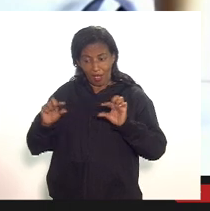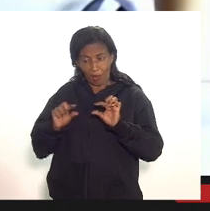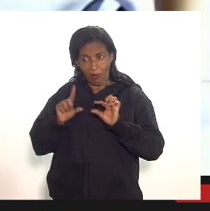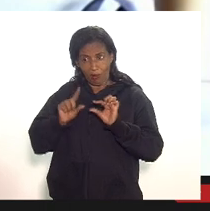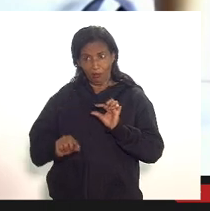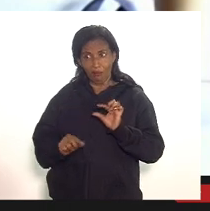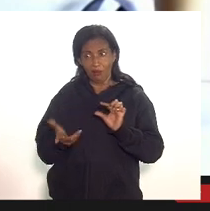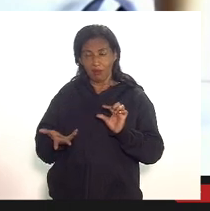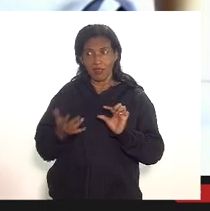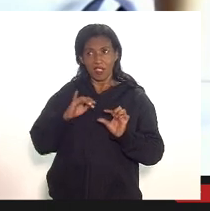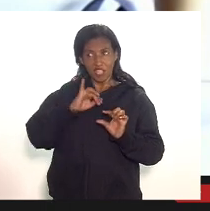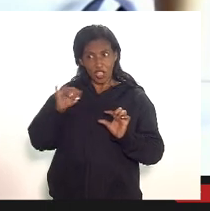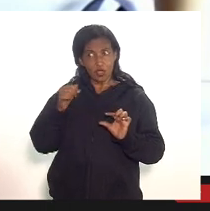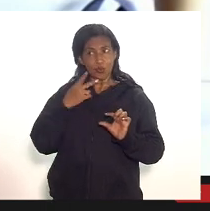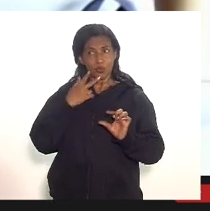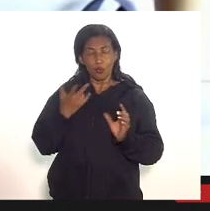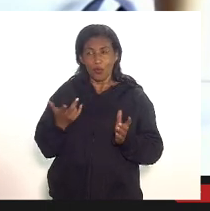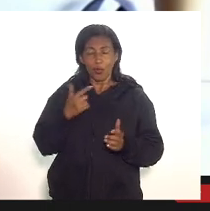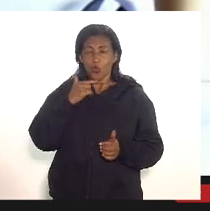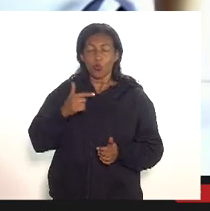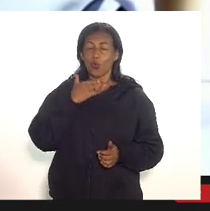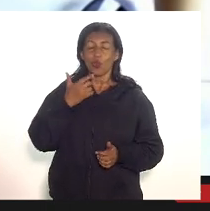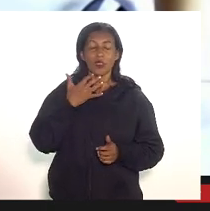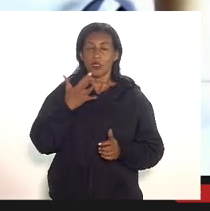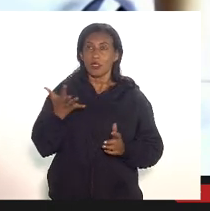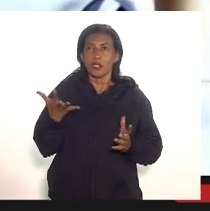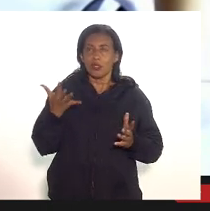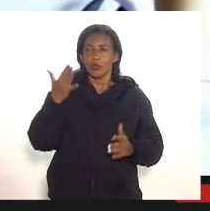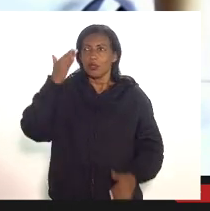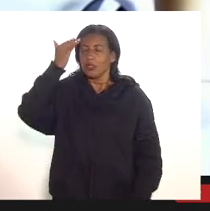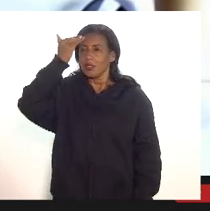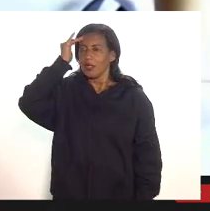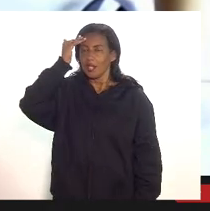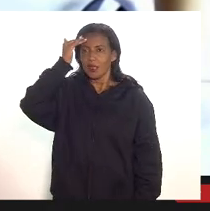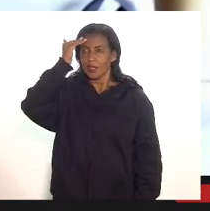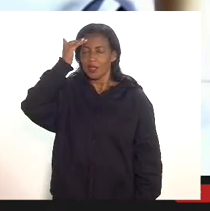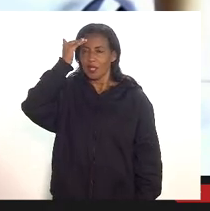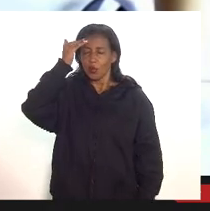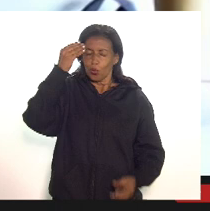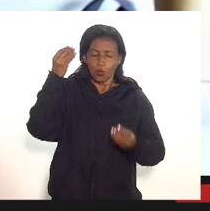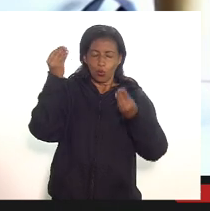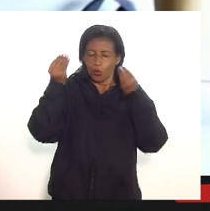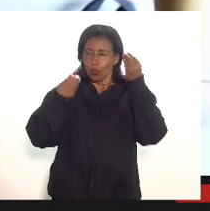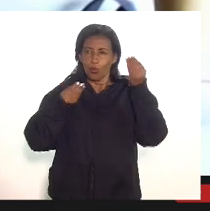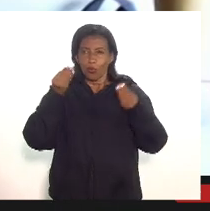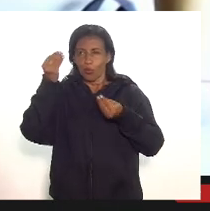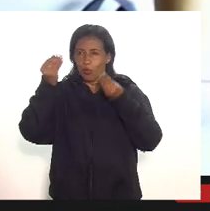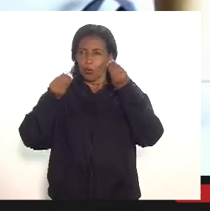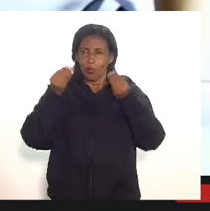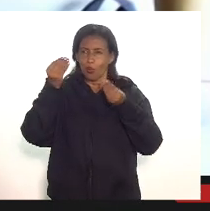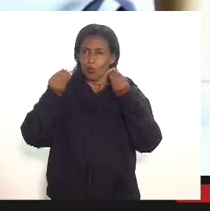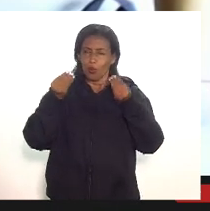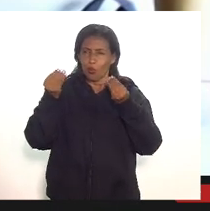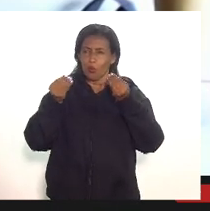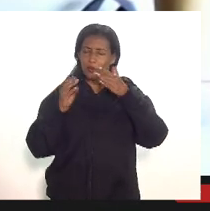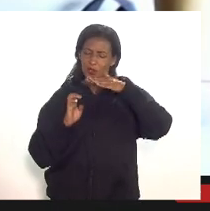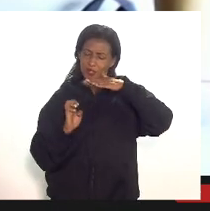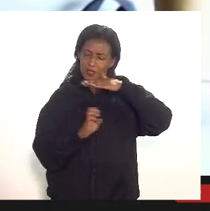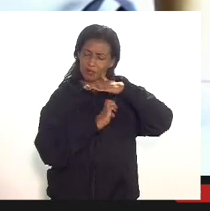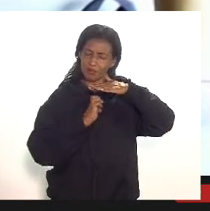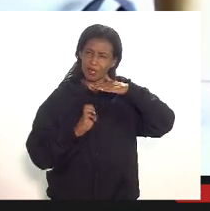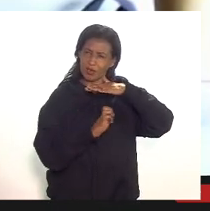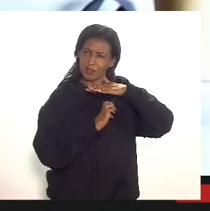eu não consigo entender como é que essas concessionárias